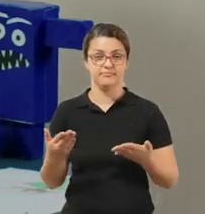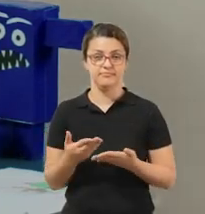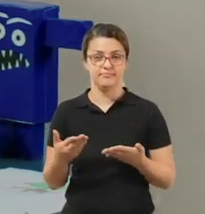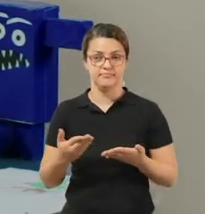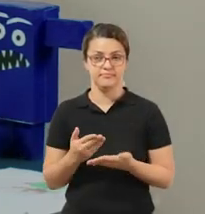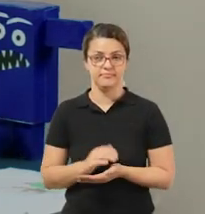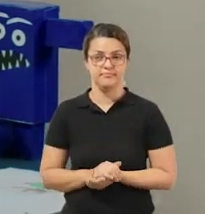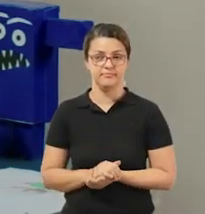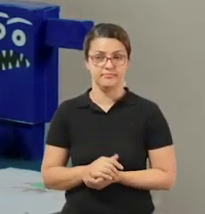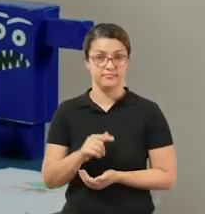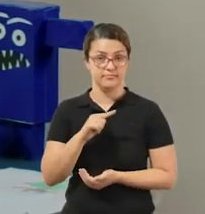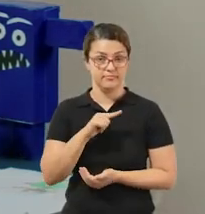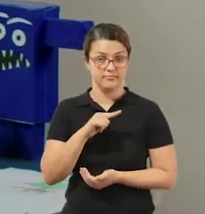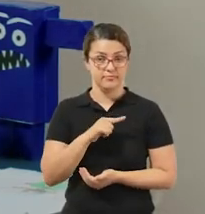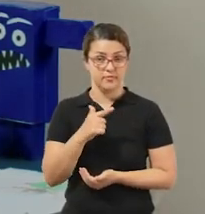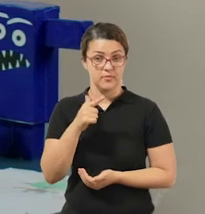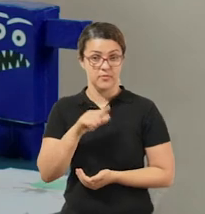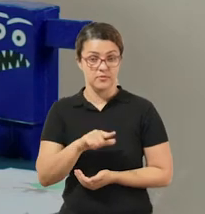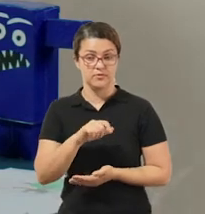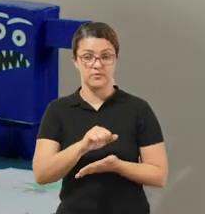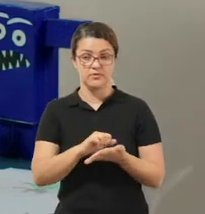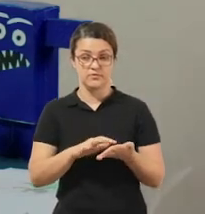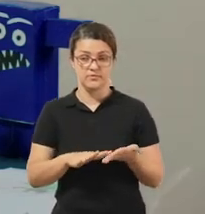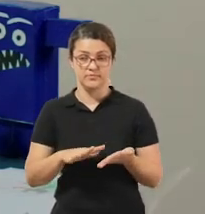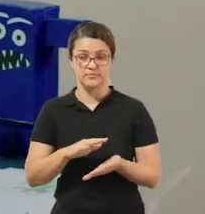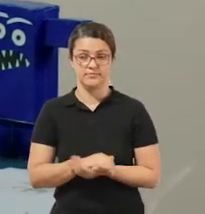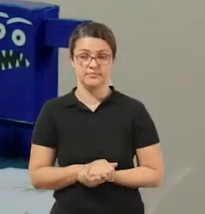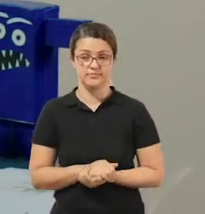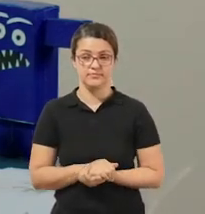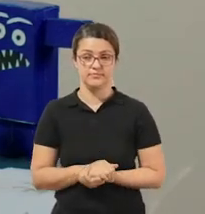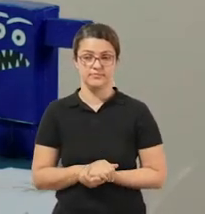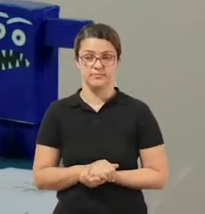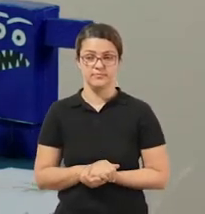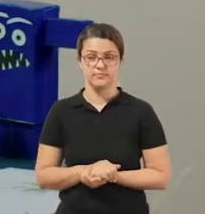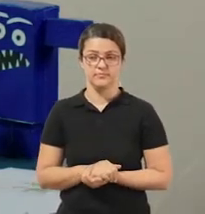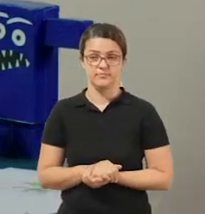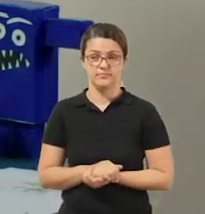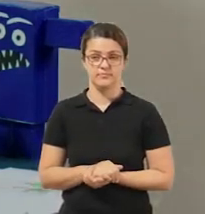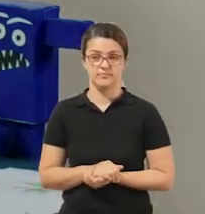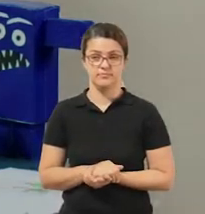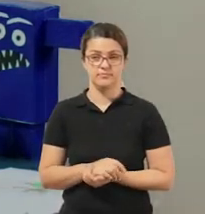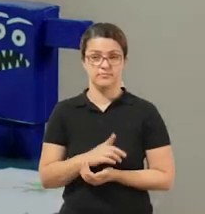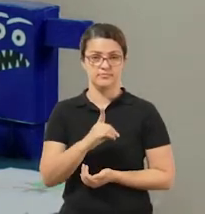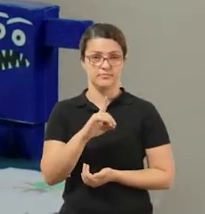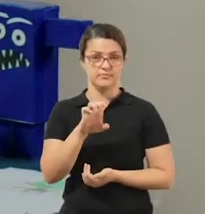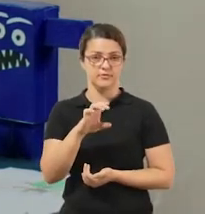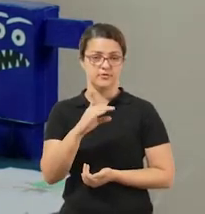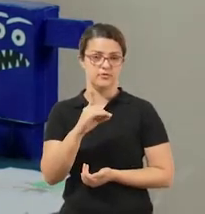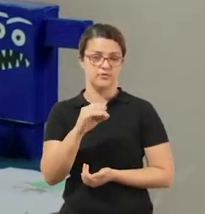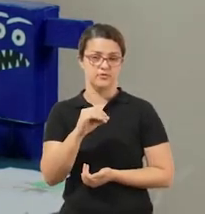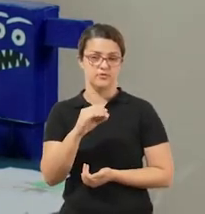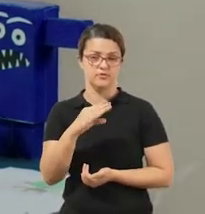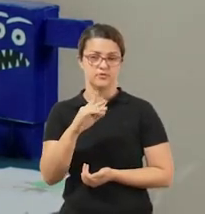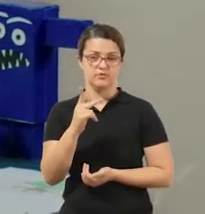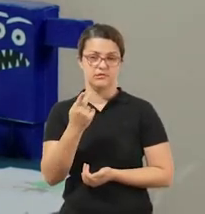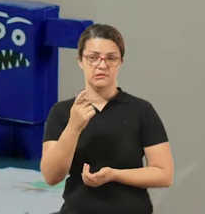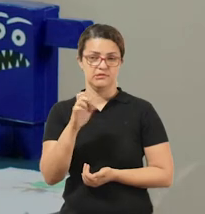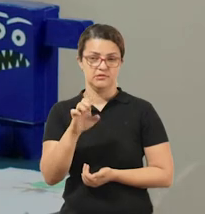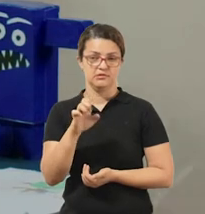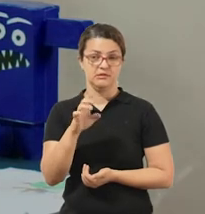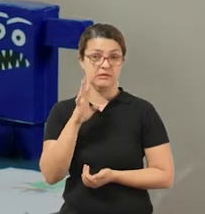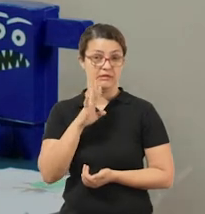Agora, temos mais uma atividade. Esse é um dedoche. Olha só que legal!